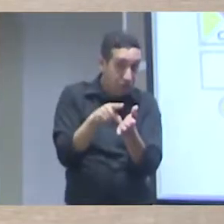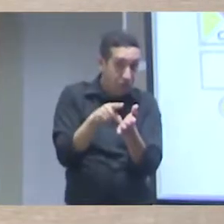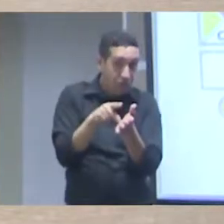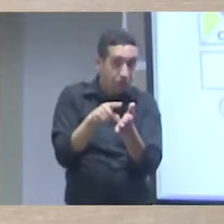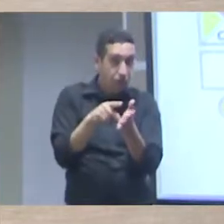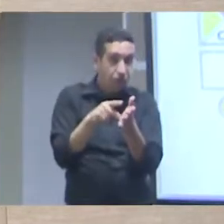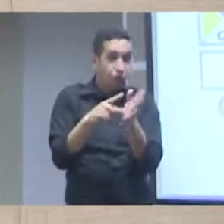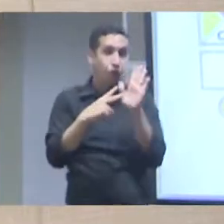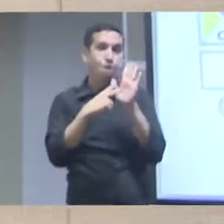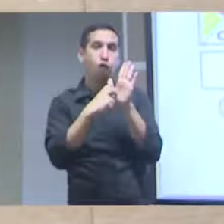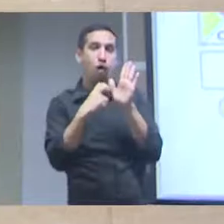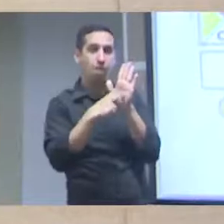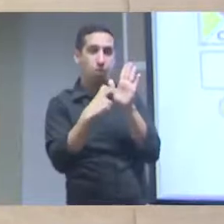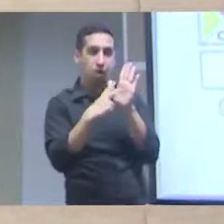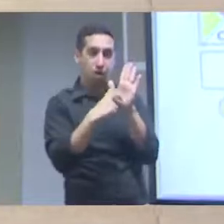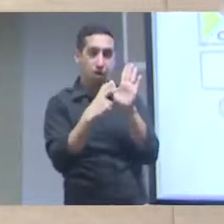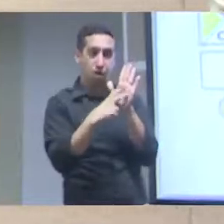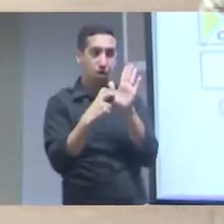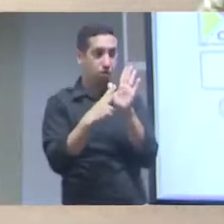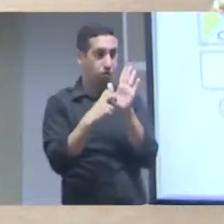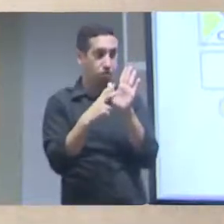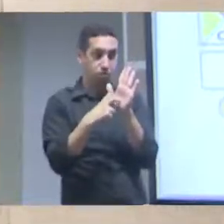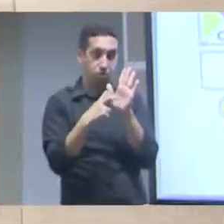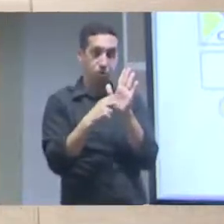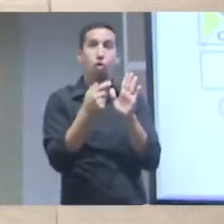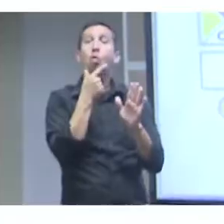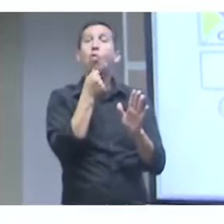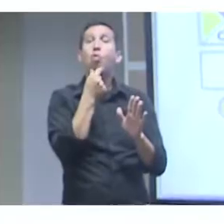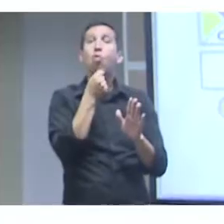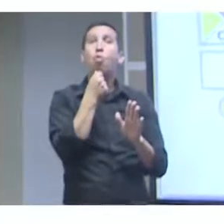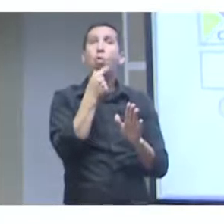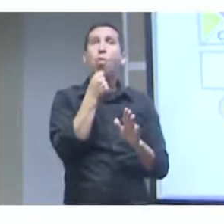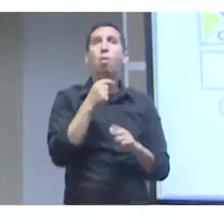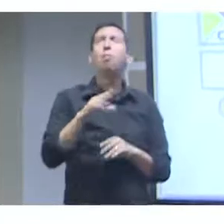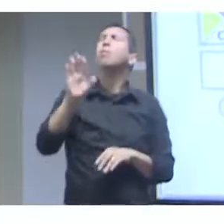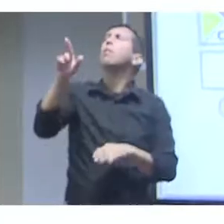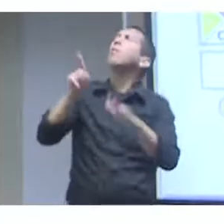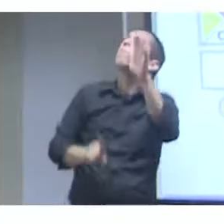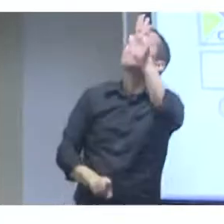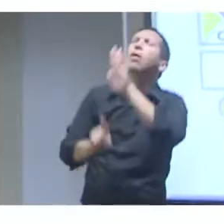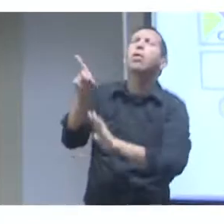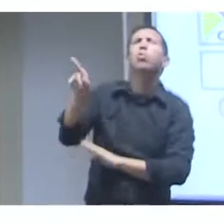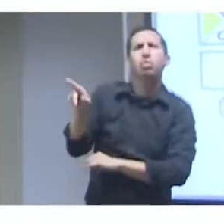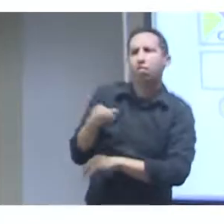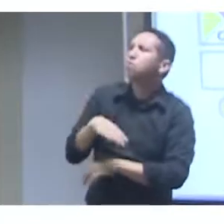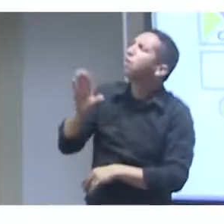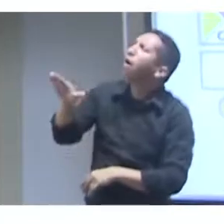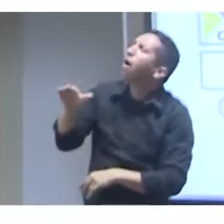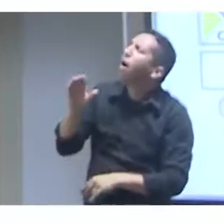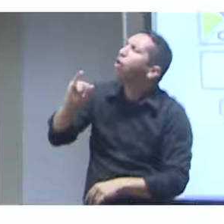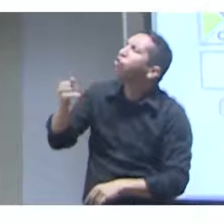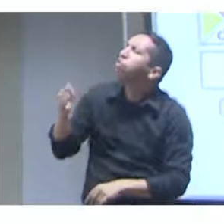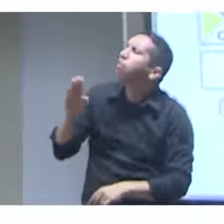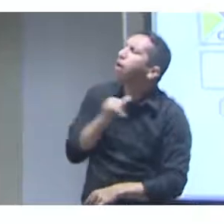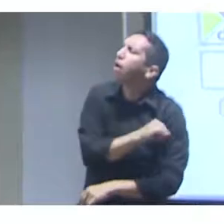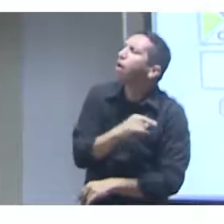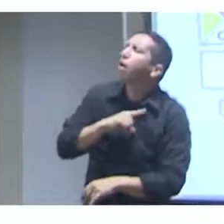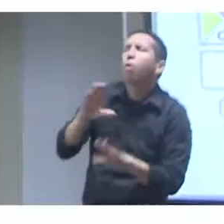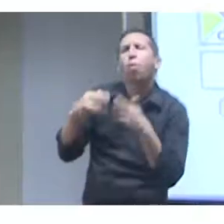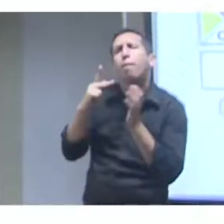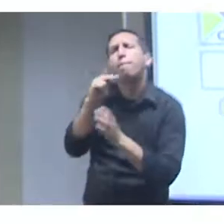perguntar para o Tesauro quais são os termos relacionados ao pau-brasil e ele vai lá em cima perguntar para as ferramentas o que você tem sobre